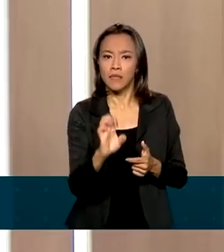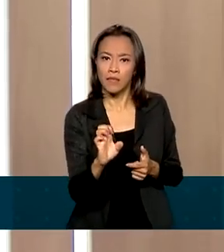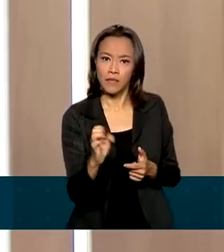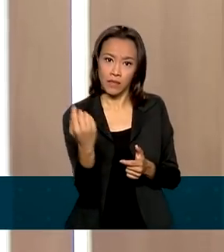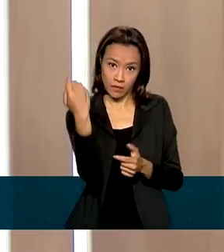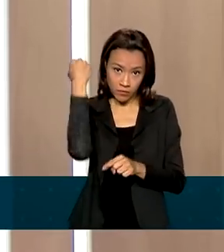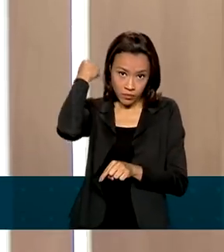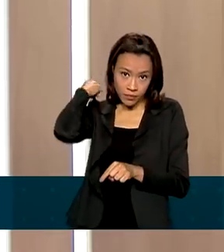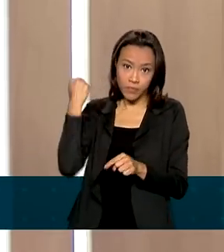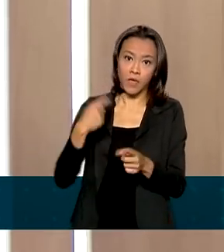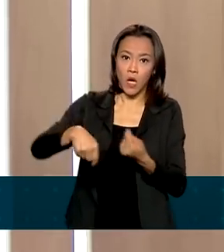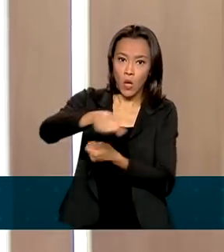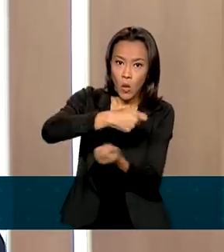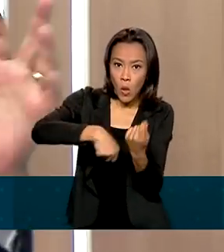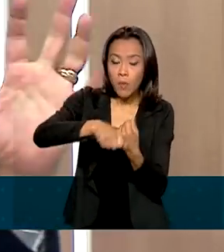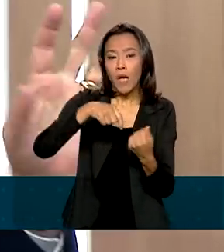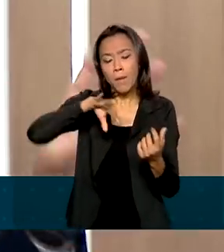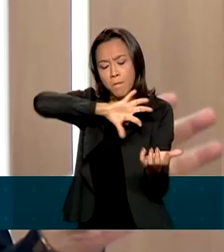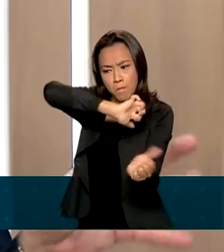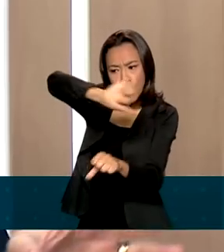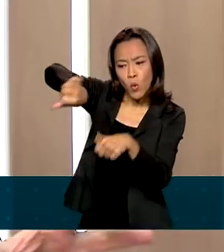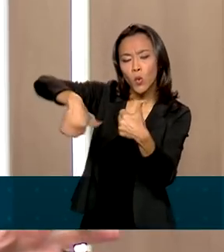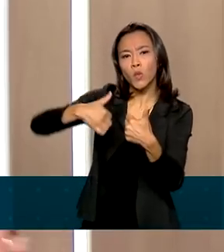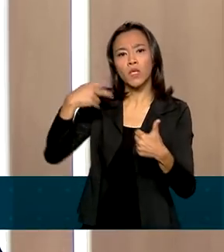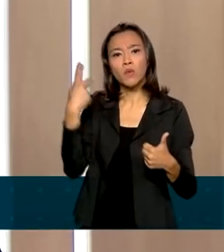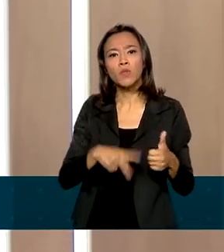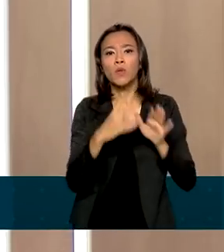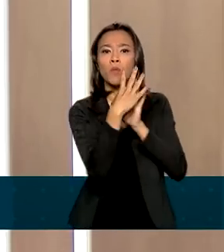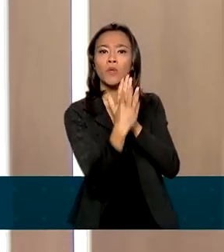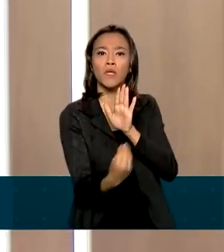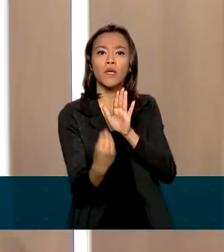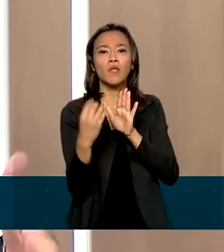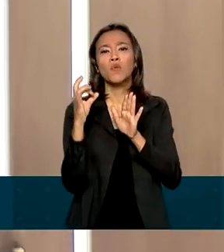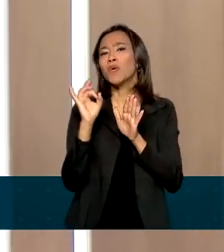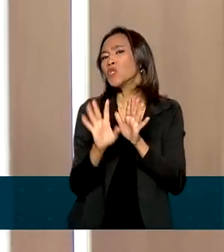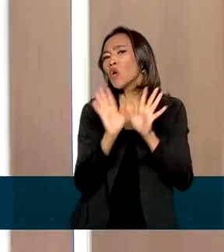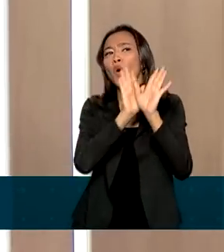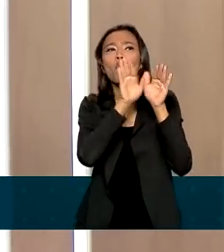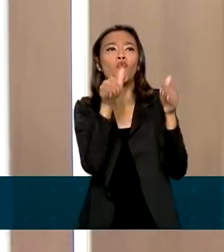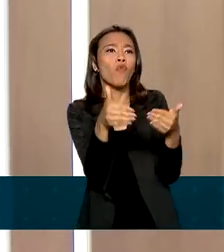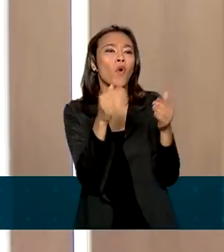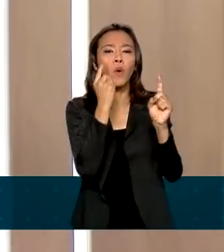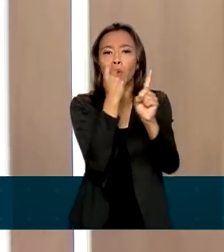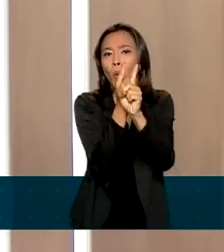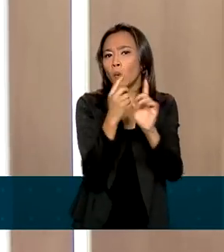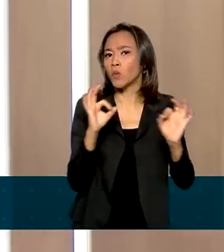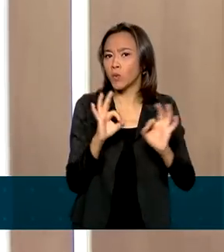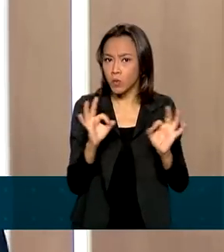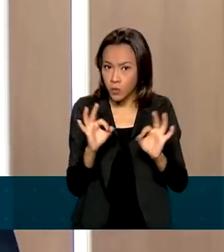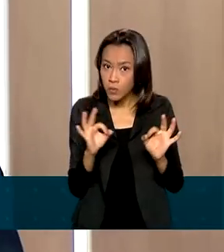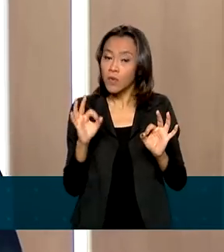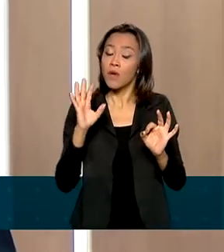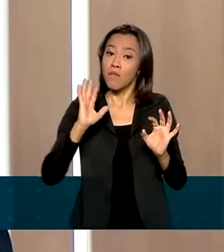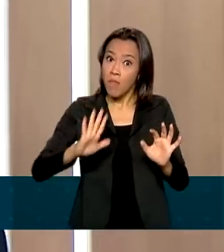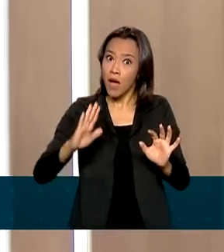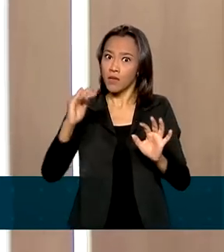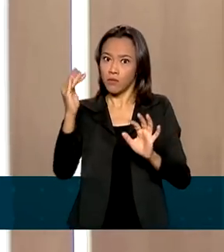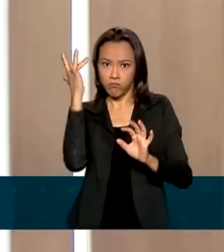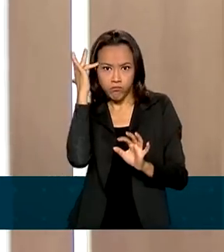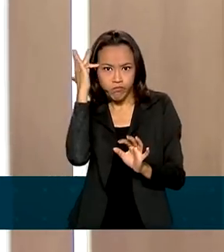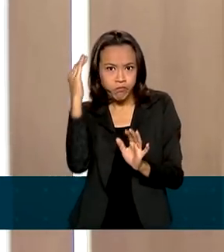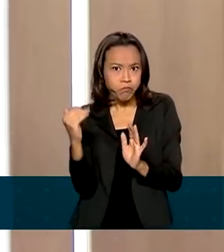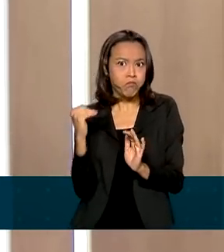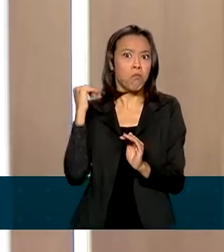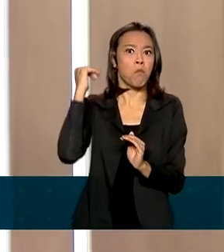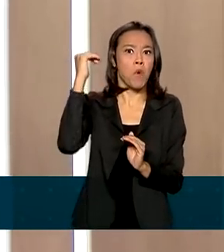ele muda então a sua afeição e deixa de ser apenas um fórum que reúne ministros da economia e presidentes do Banco Central e